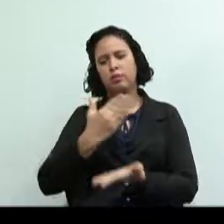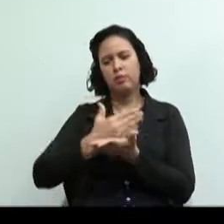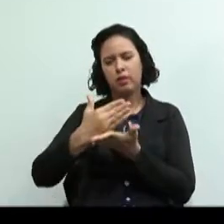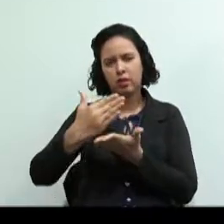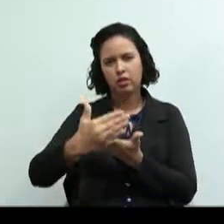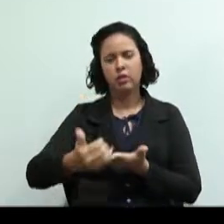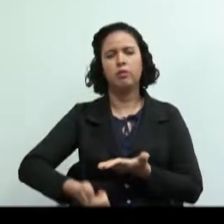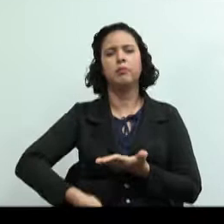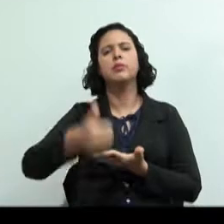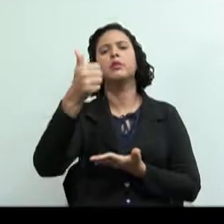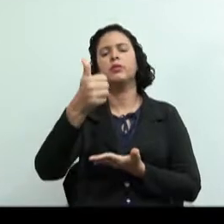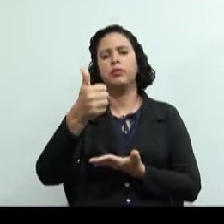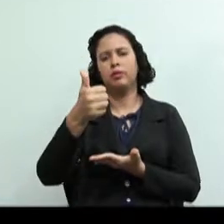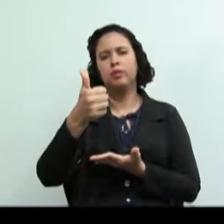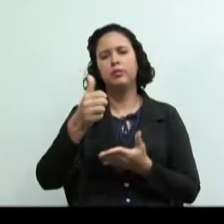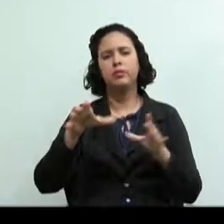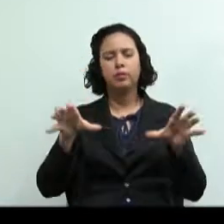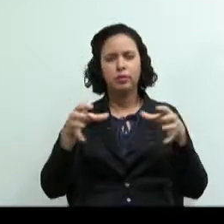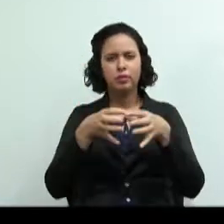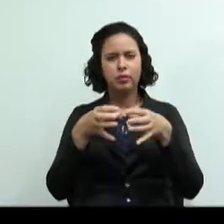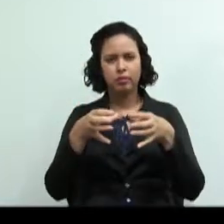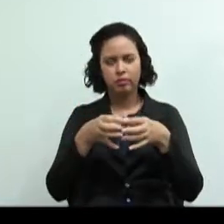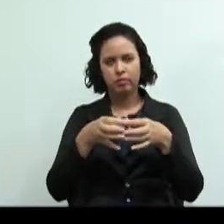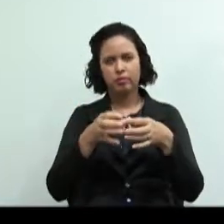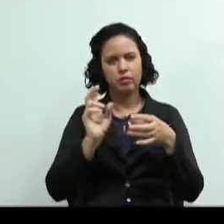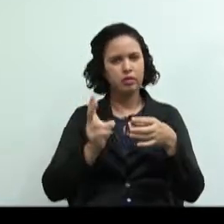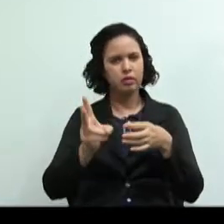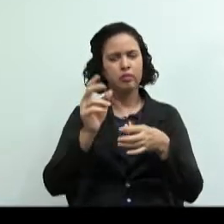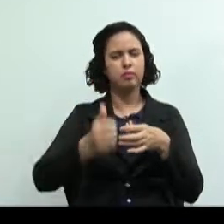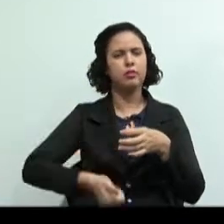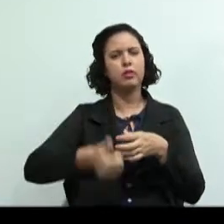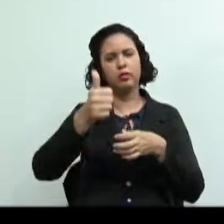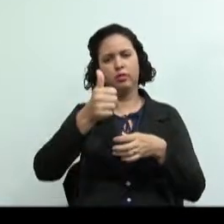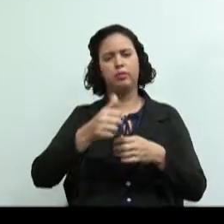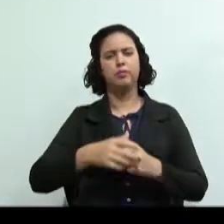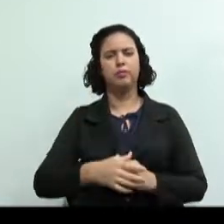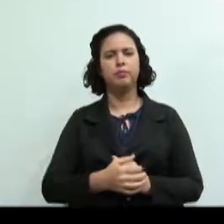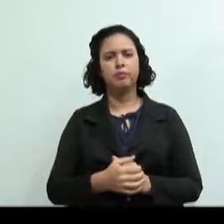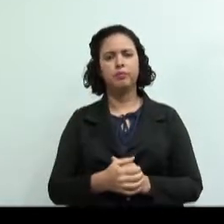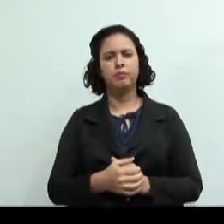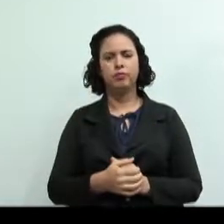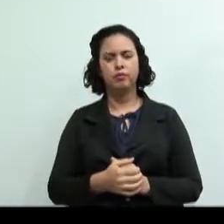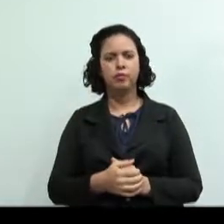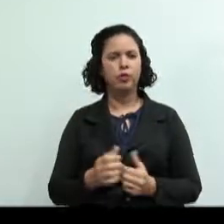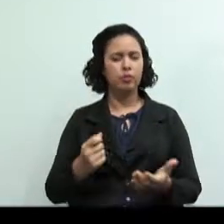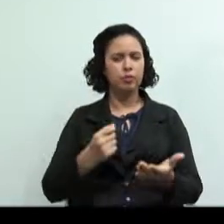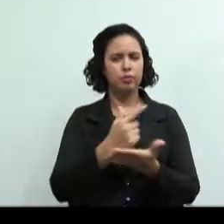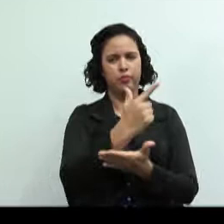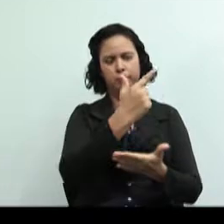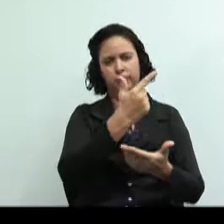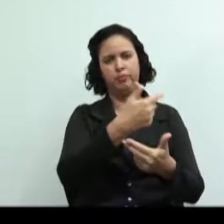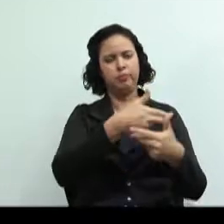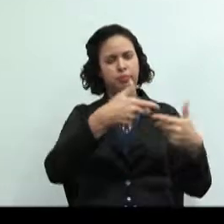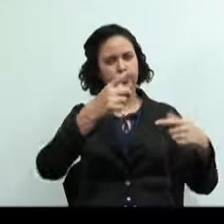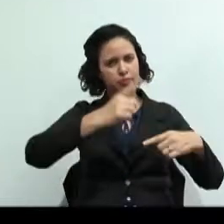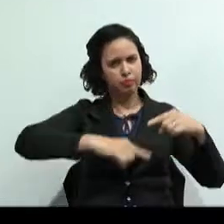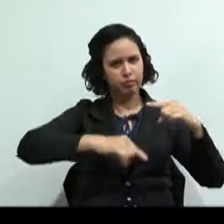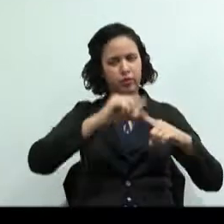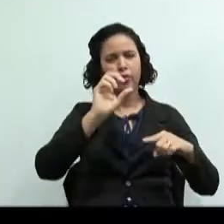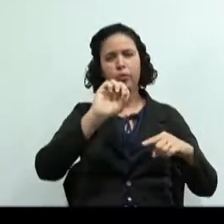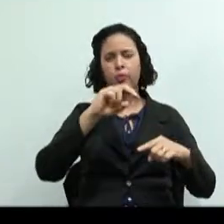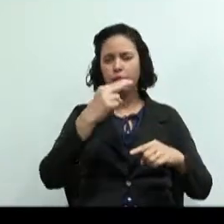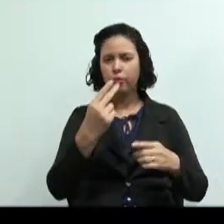coletivo, a taxa e os prazos sempre serão melhores. Seja para comprar de material ou